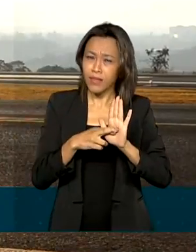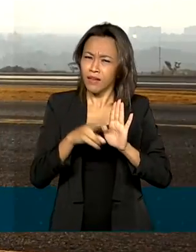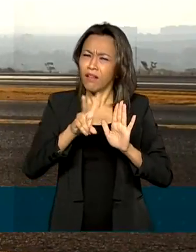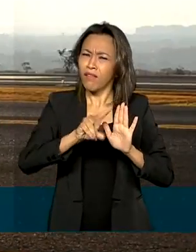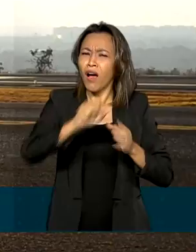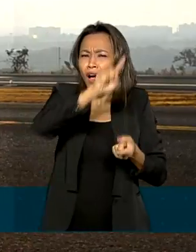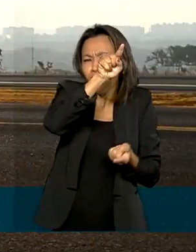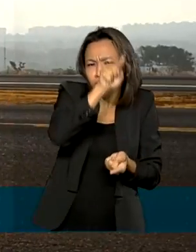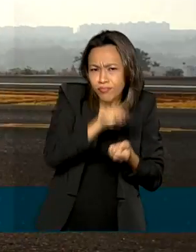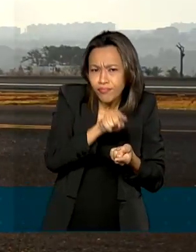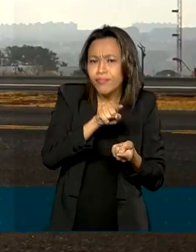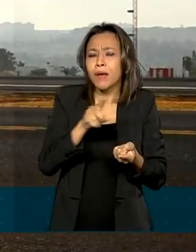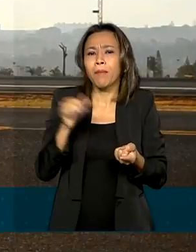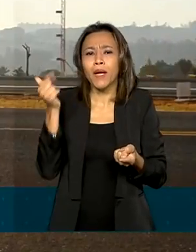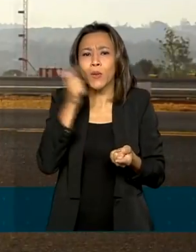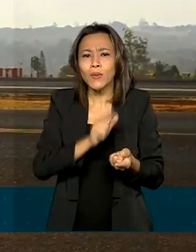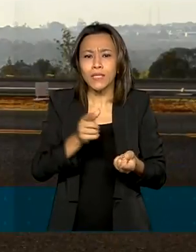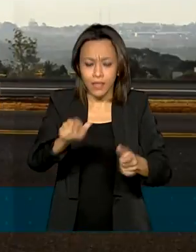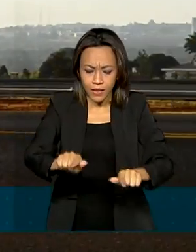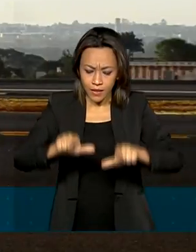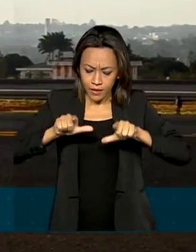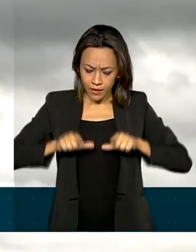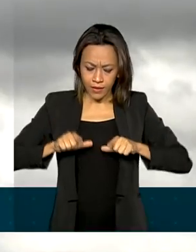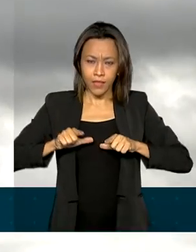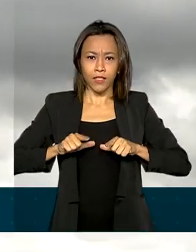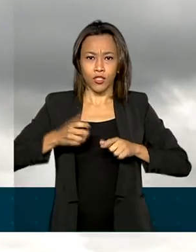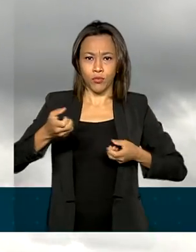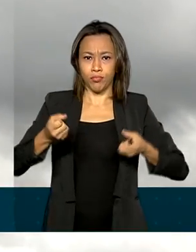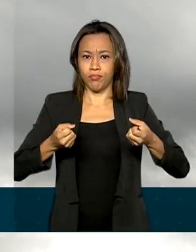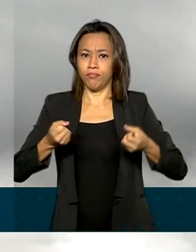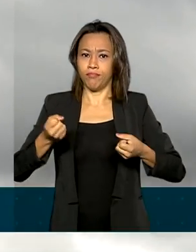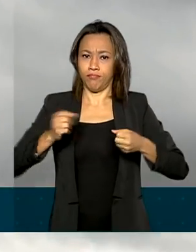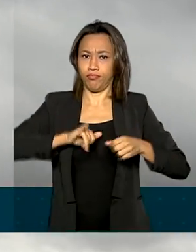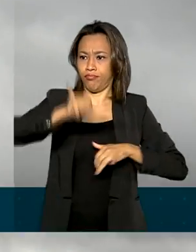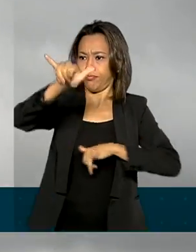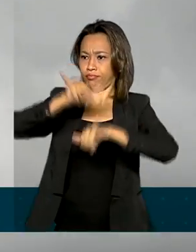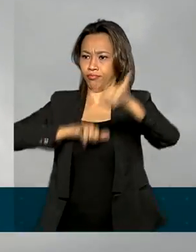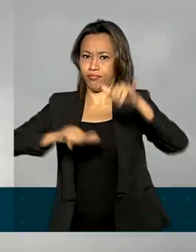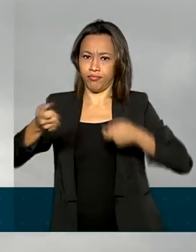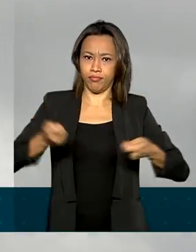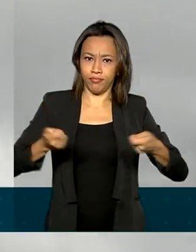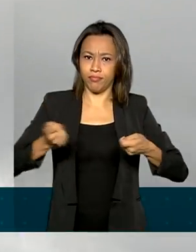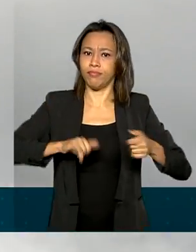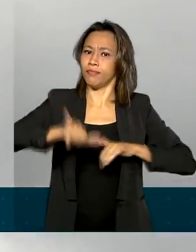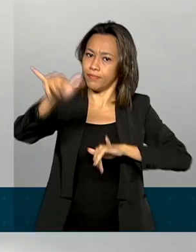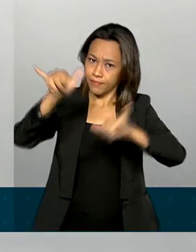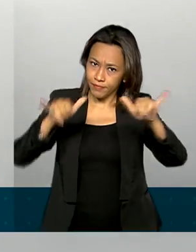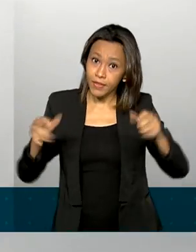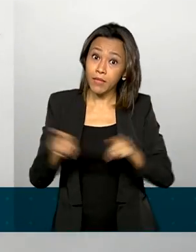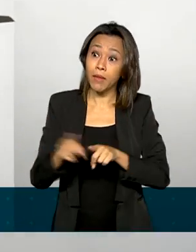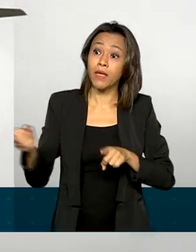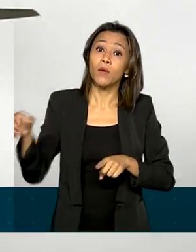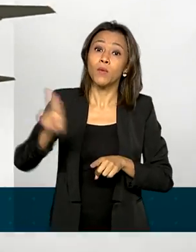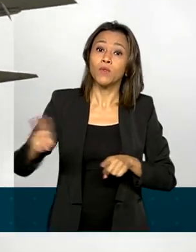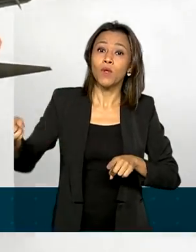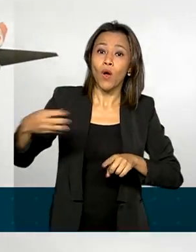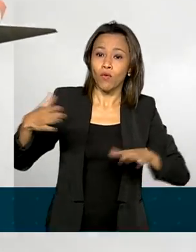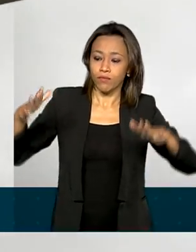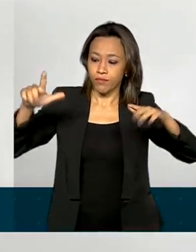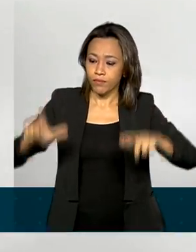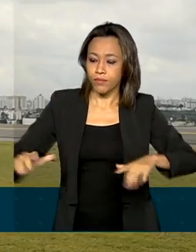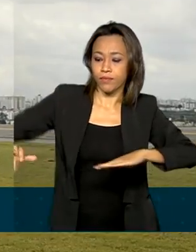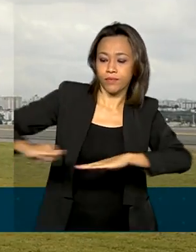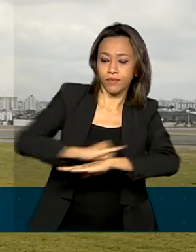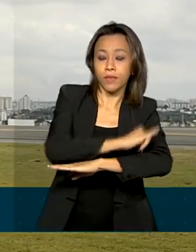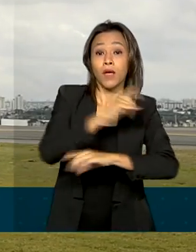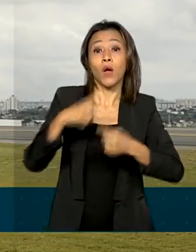para tirar a licença de piloto e também facilitar a construção de novos aeroportos. Também será permitida a digitalização